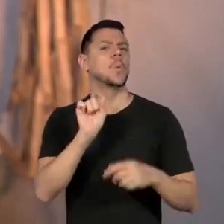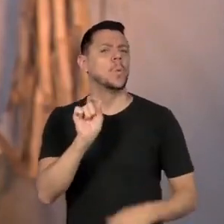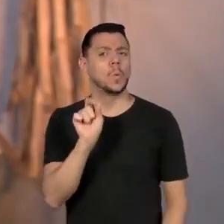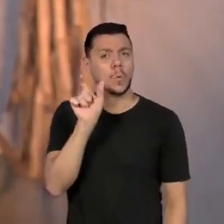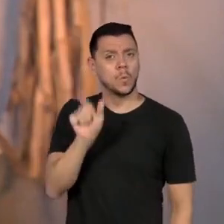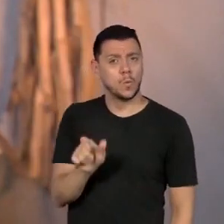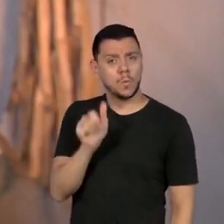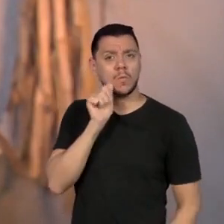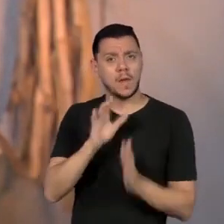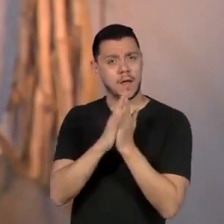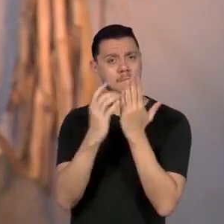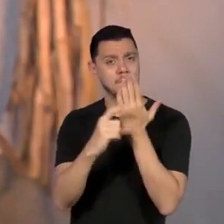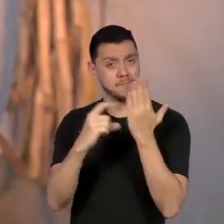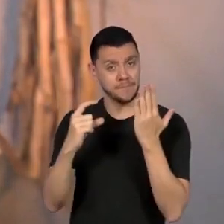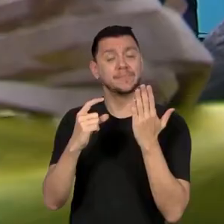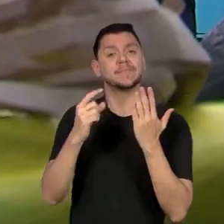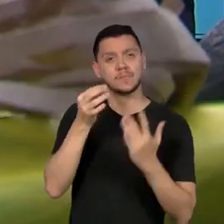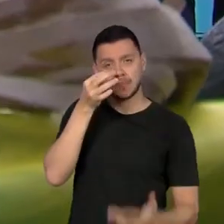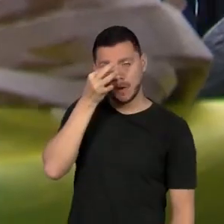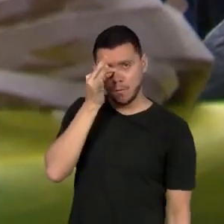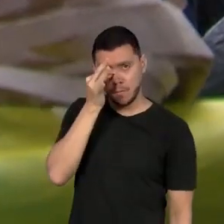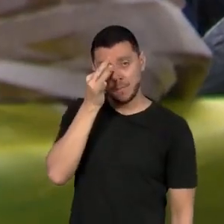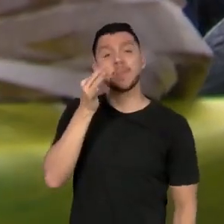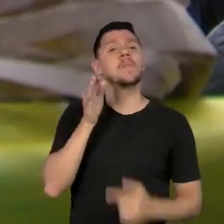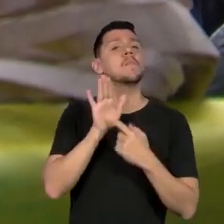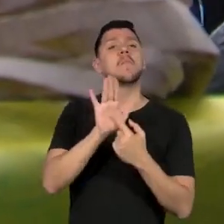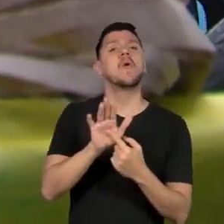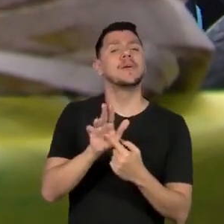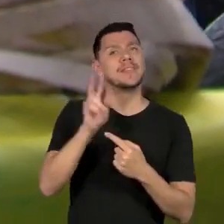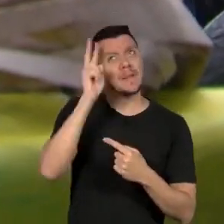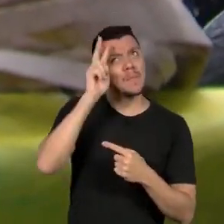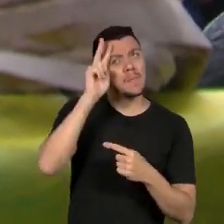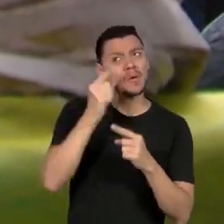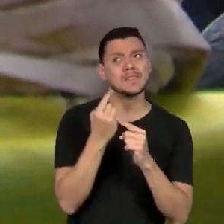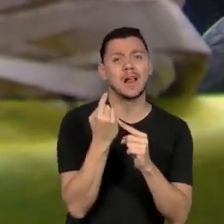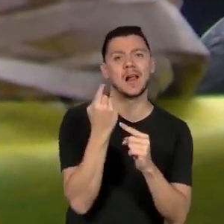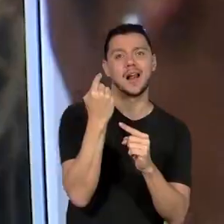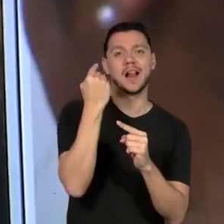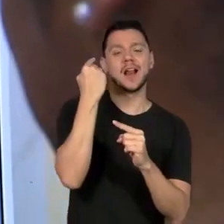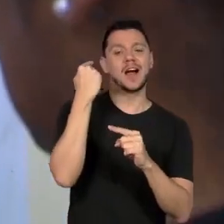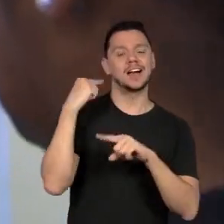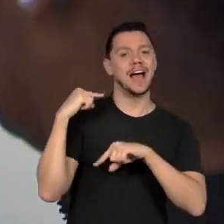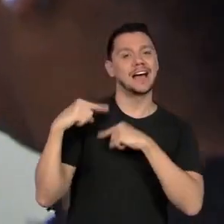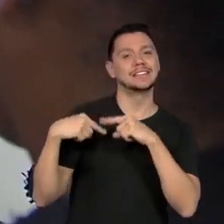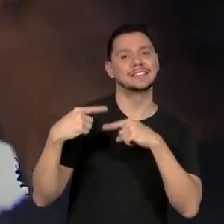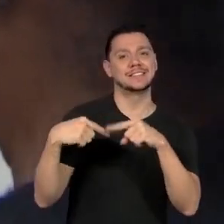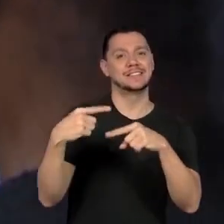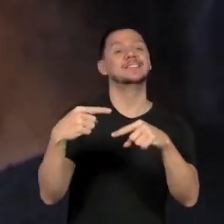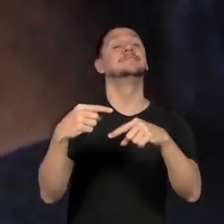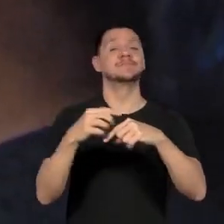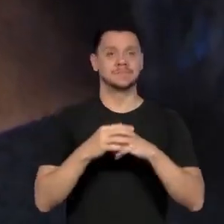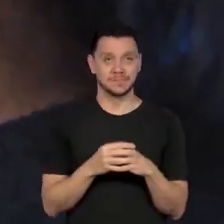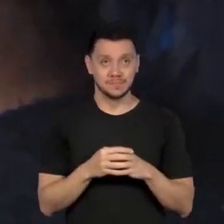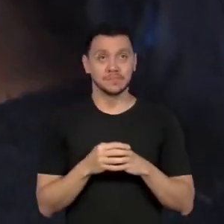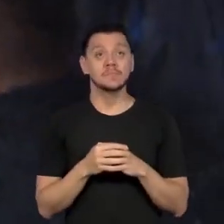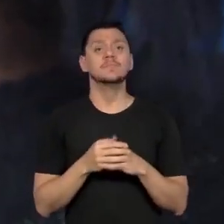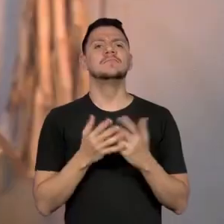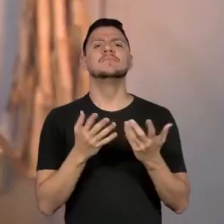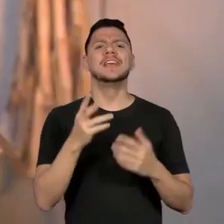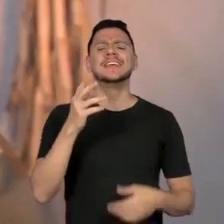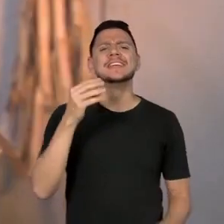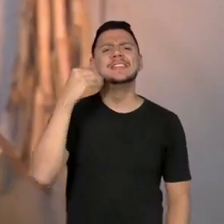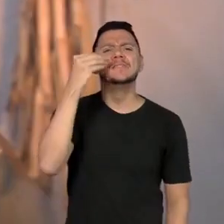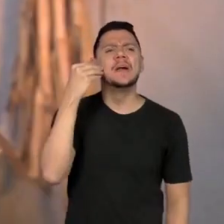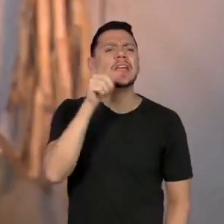todas, trabalha muito a memória da ancestralidade. Como os alunos saem dessa experiência? Completamente